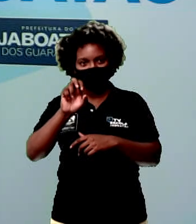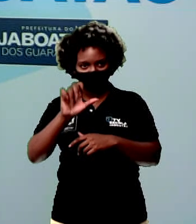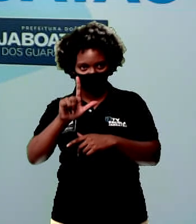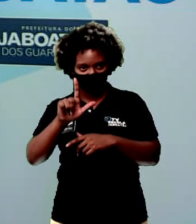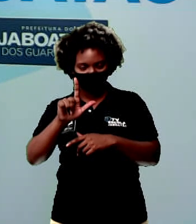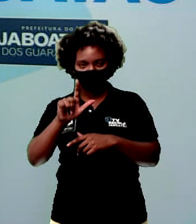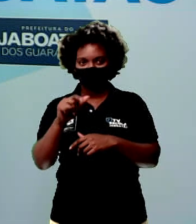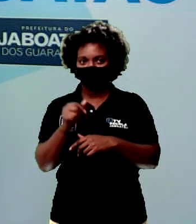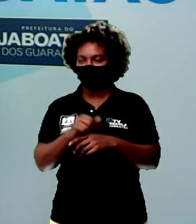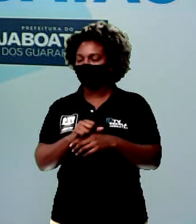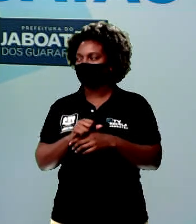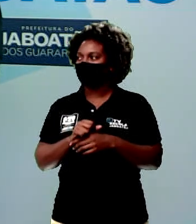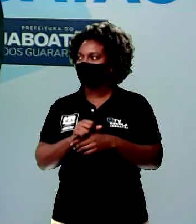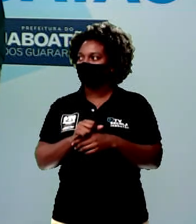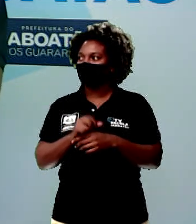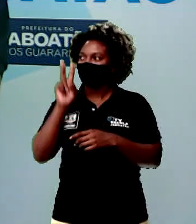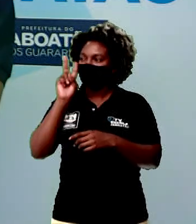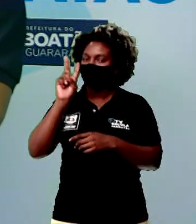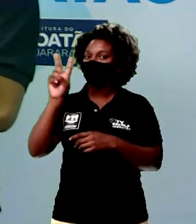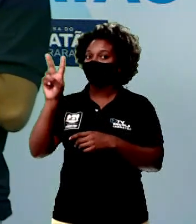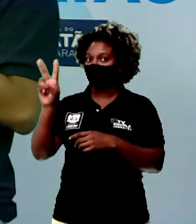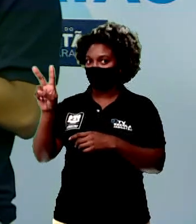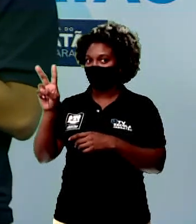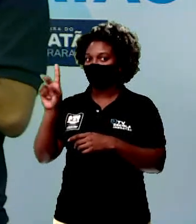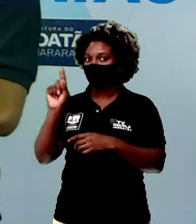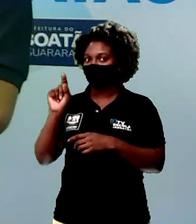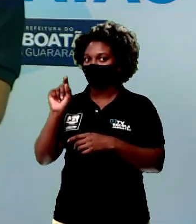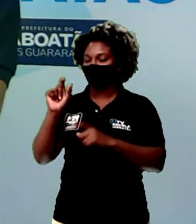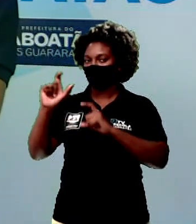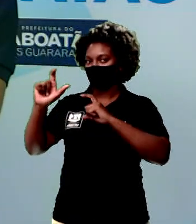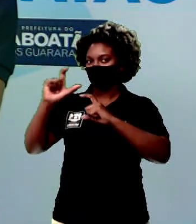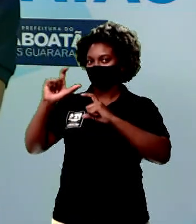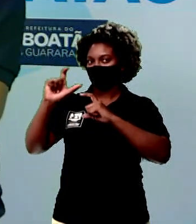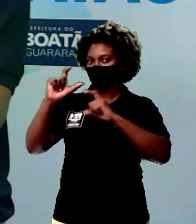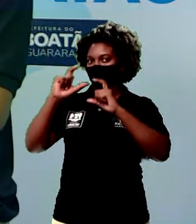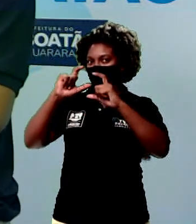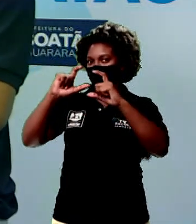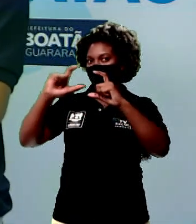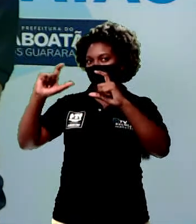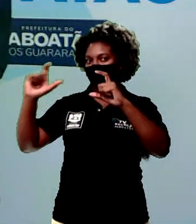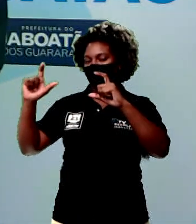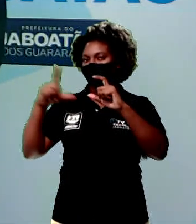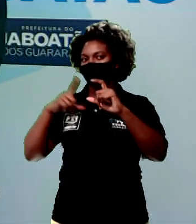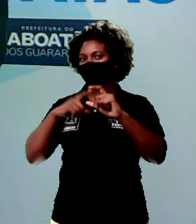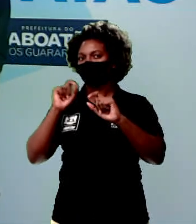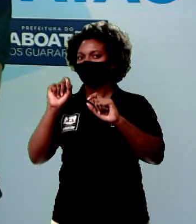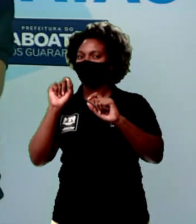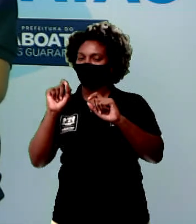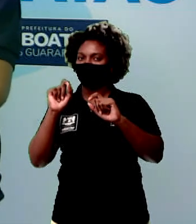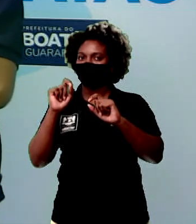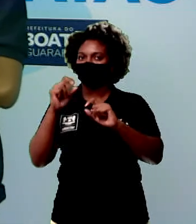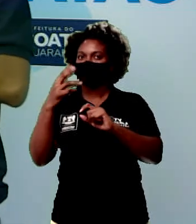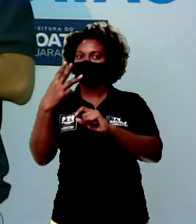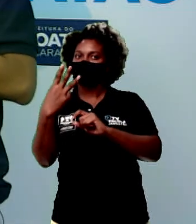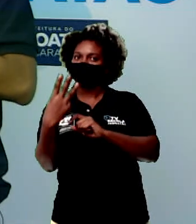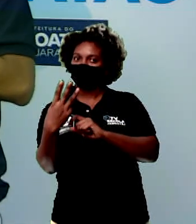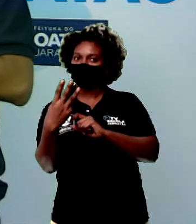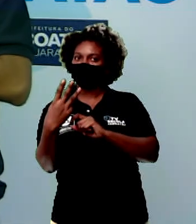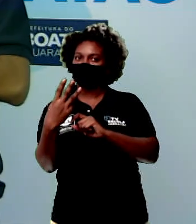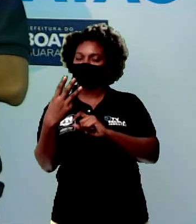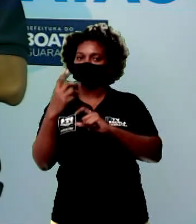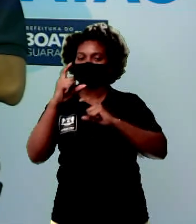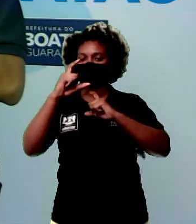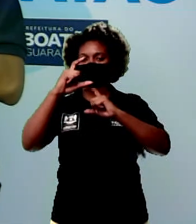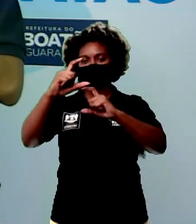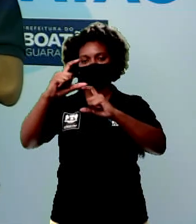Então, vejam que essa tirinha possui apenas três quadros.